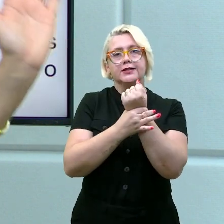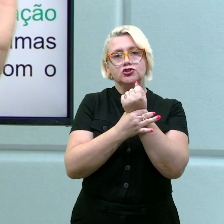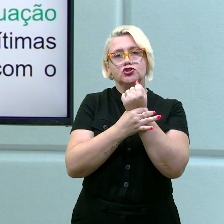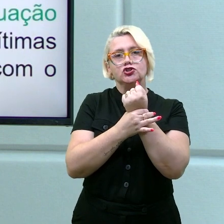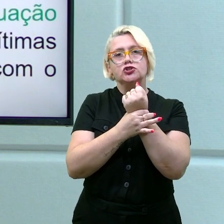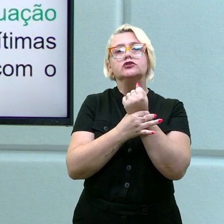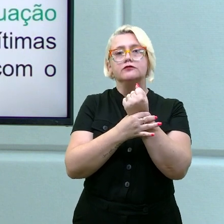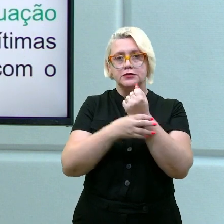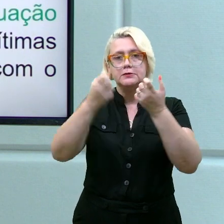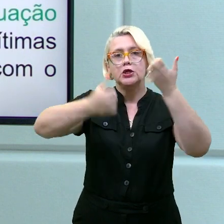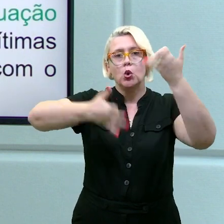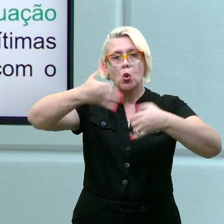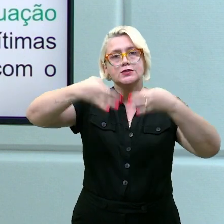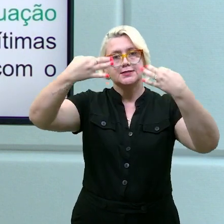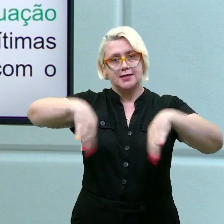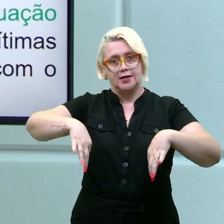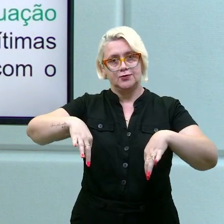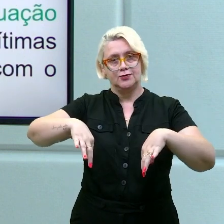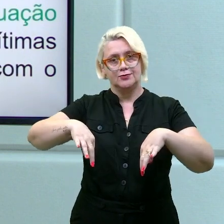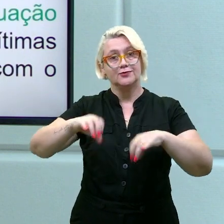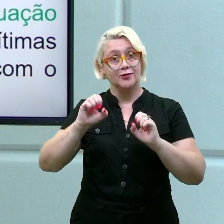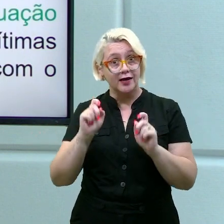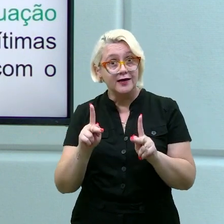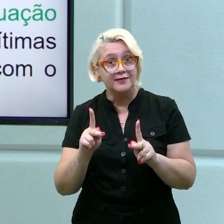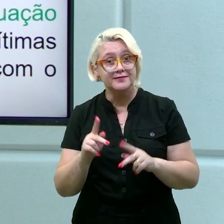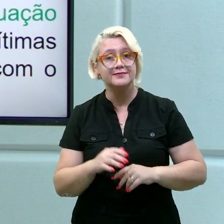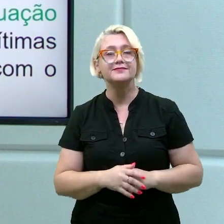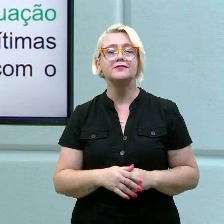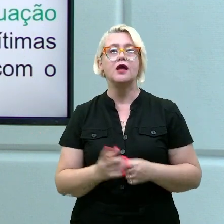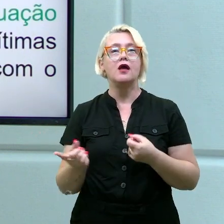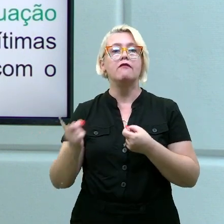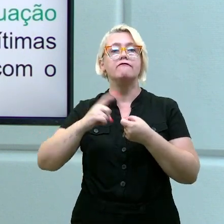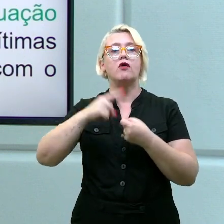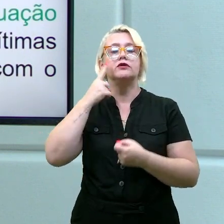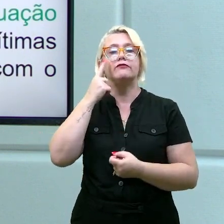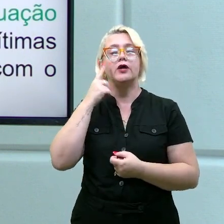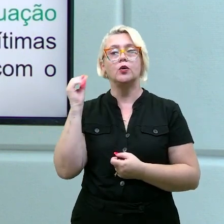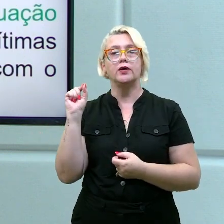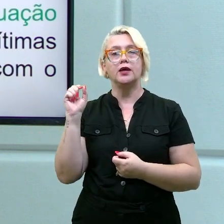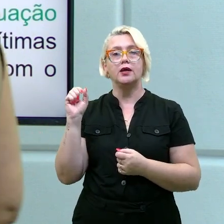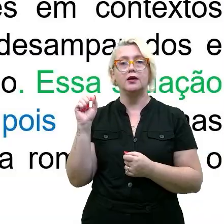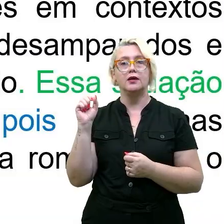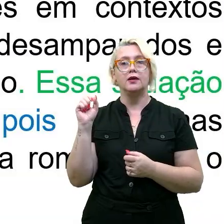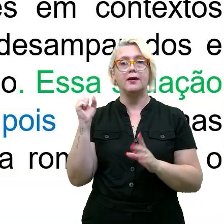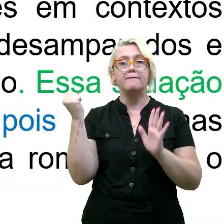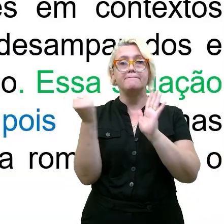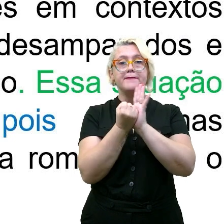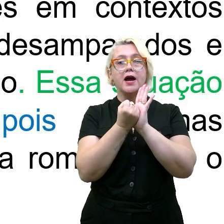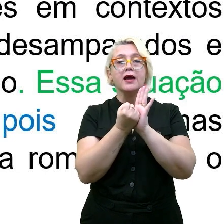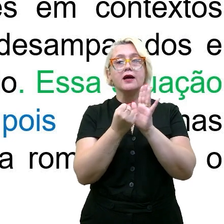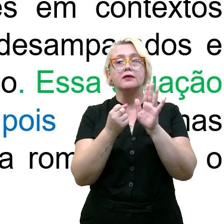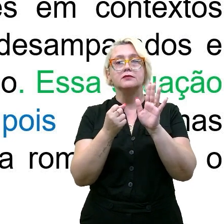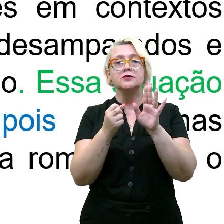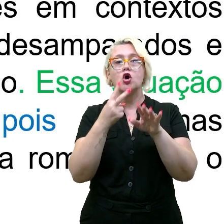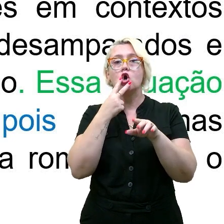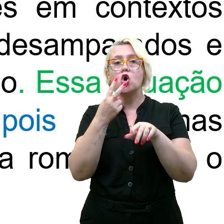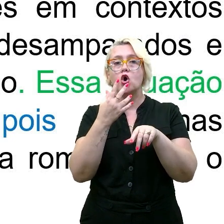os seus parágrafos do texto. Tá certo? E, volta lá, o que é que nós temos marcado de verde?